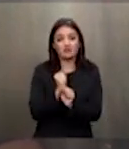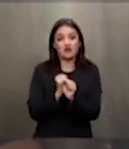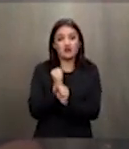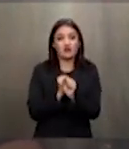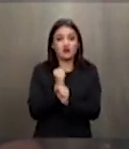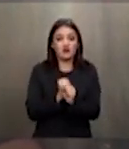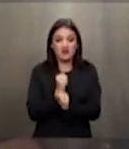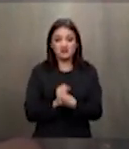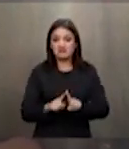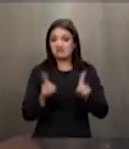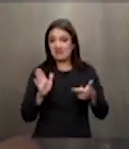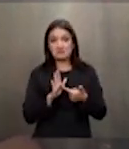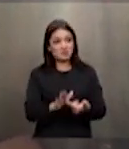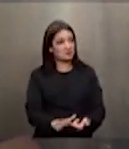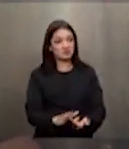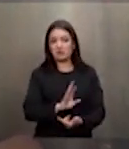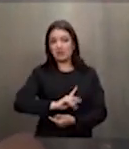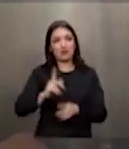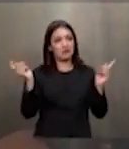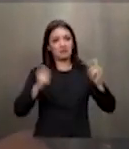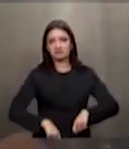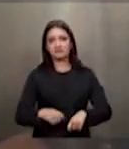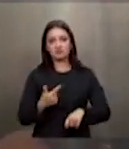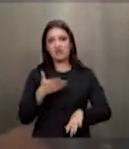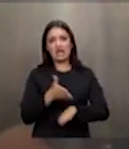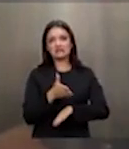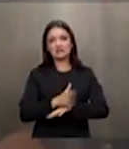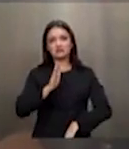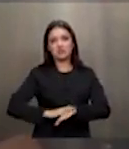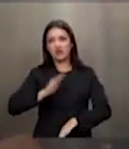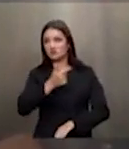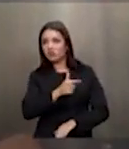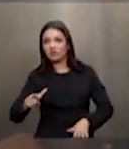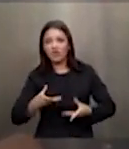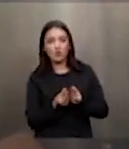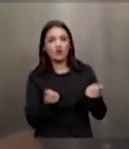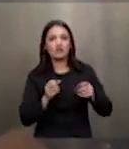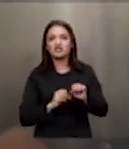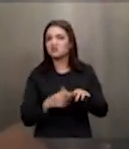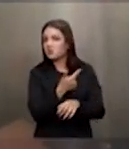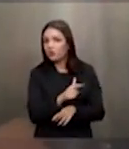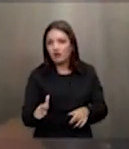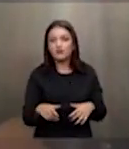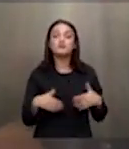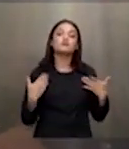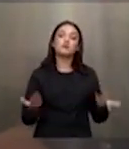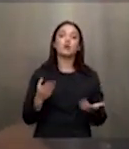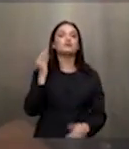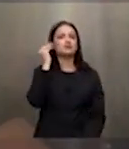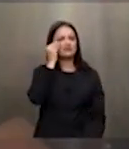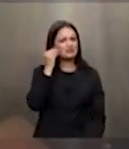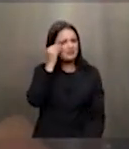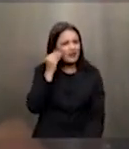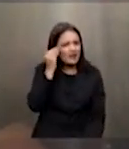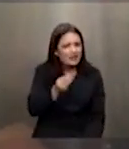especial se mostrou ineficaz para ampliar acesso para garantir qualidade de ensino e sabemos que a experiência de tirar